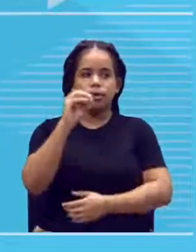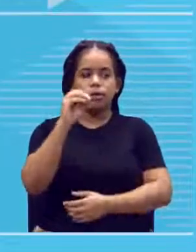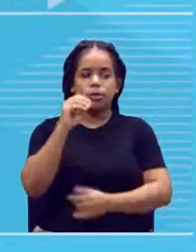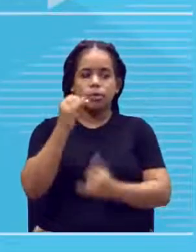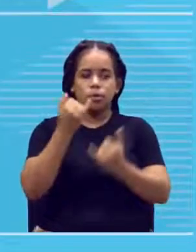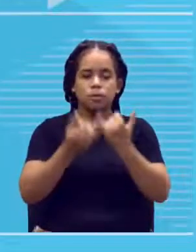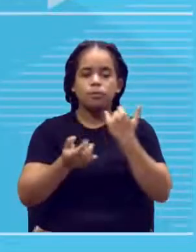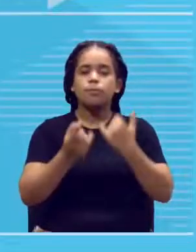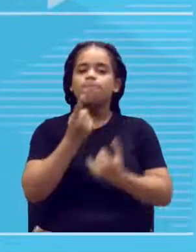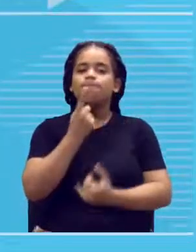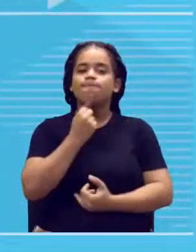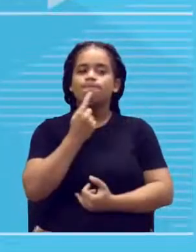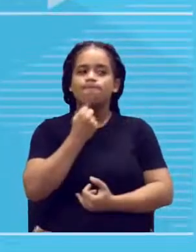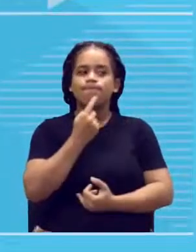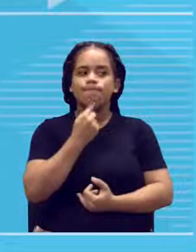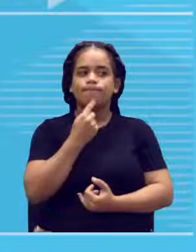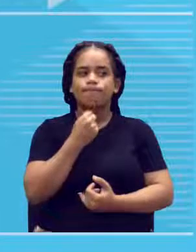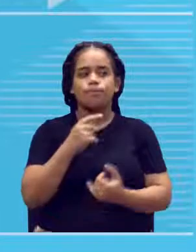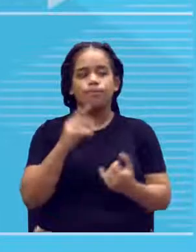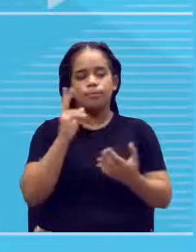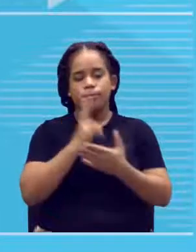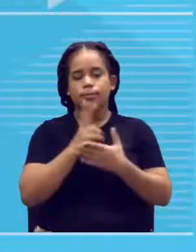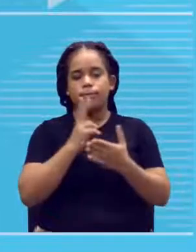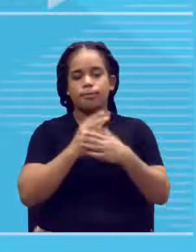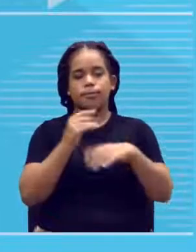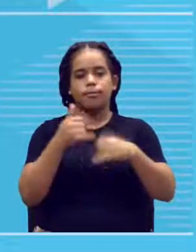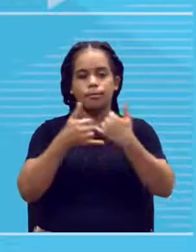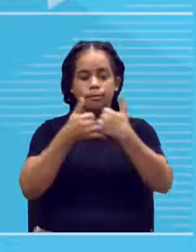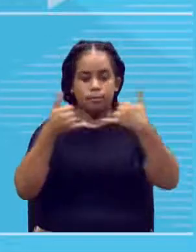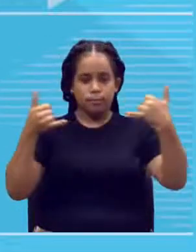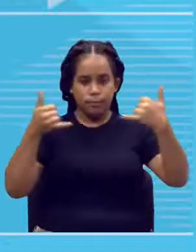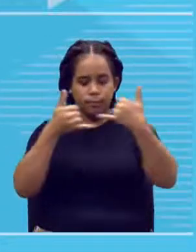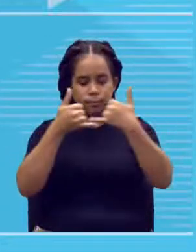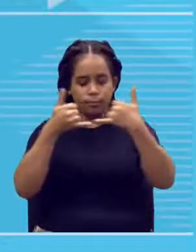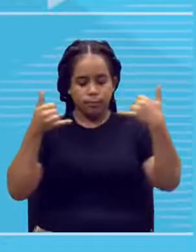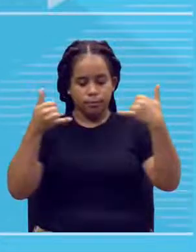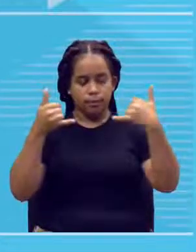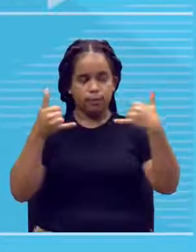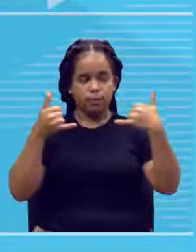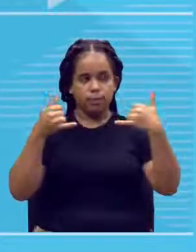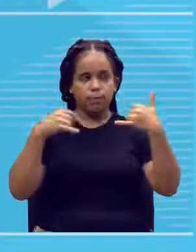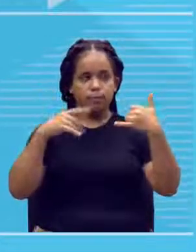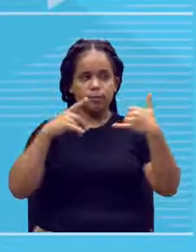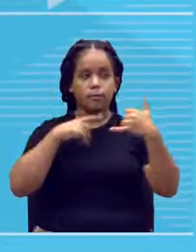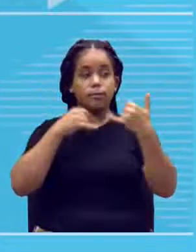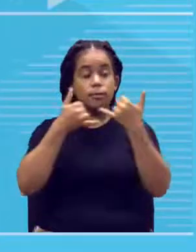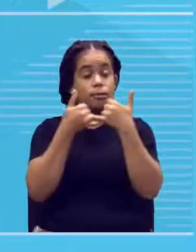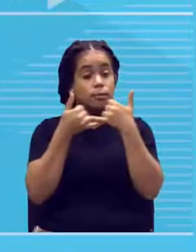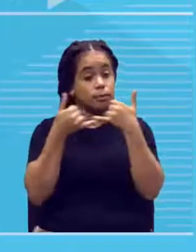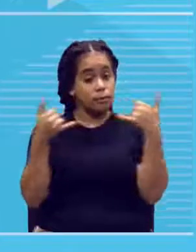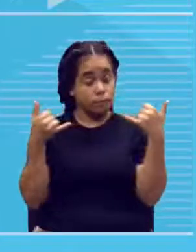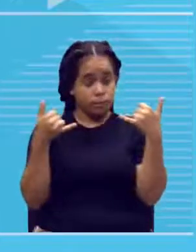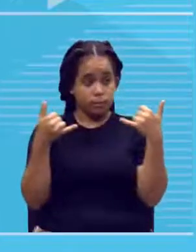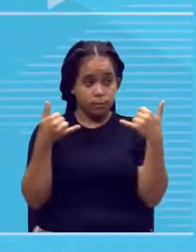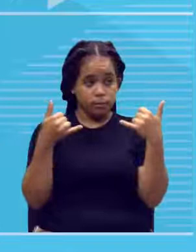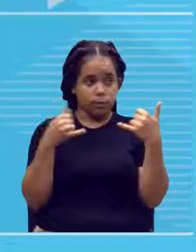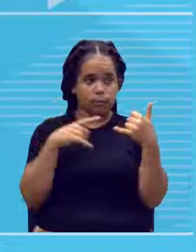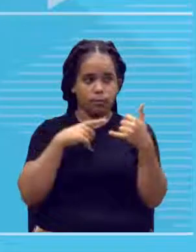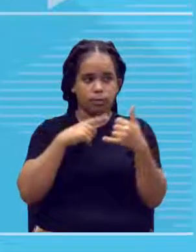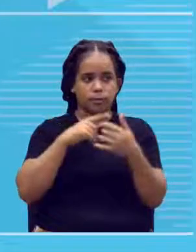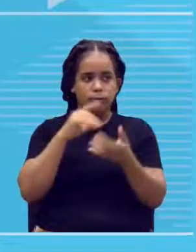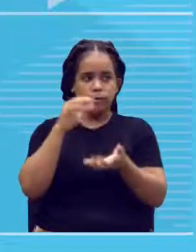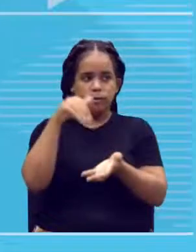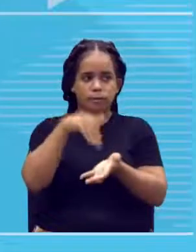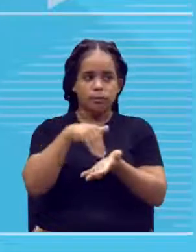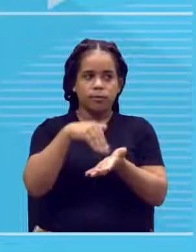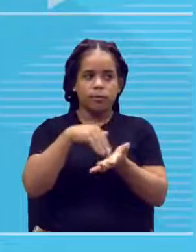lembrando, são linhas horizontais, certo? Quando desce linha horizontal, a gente desce uma linha